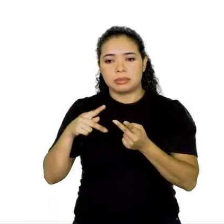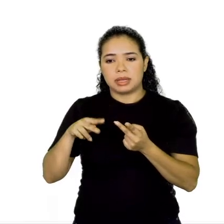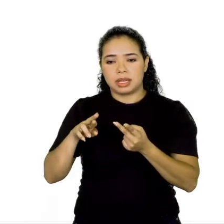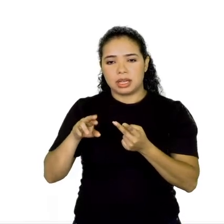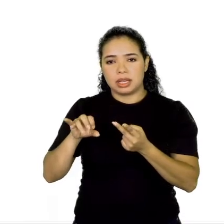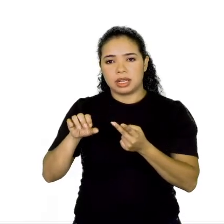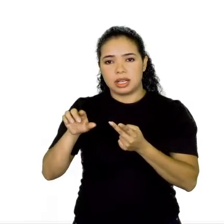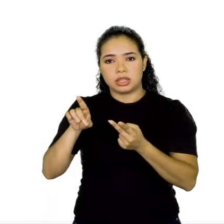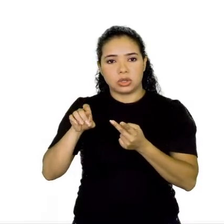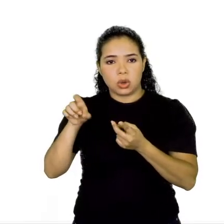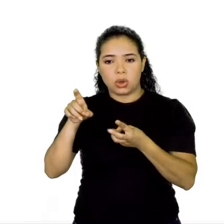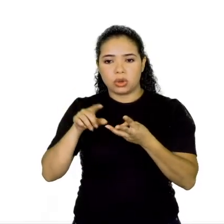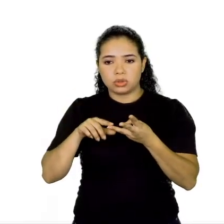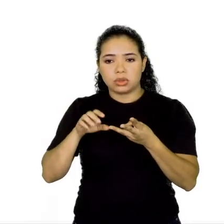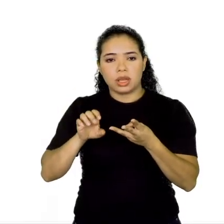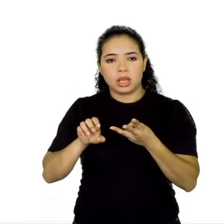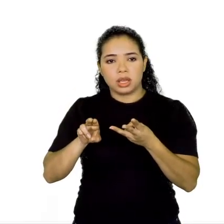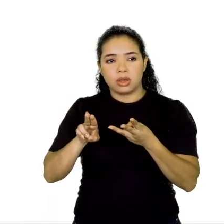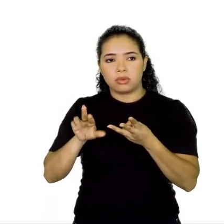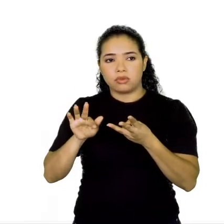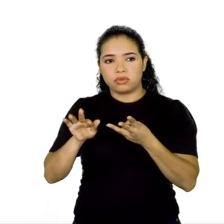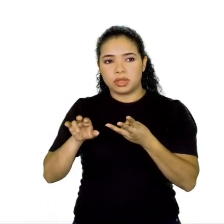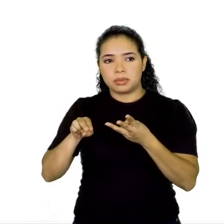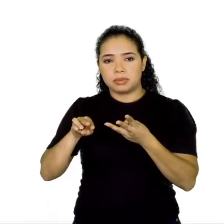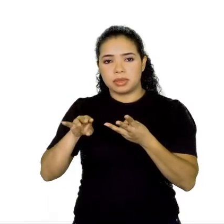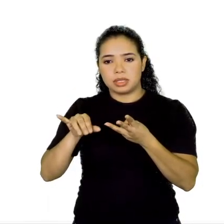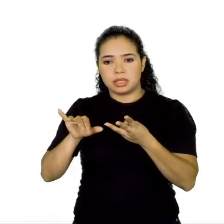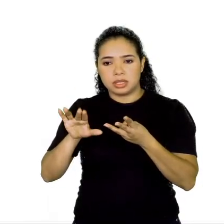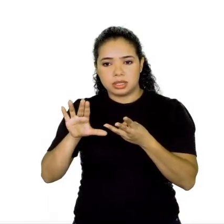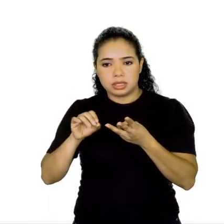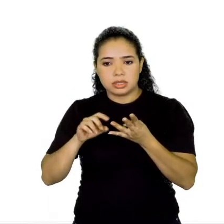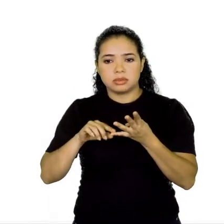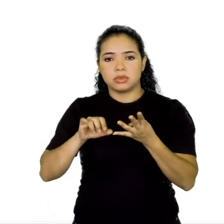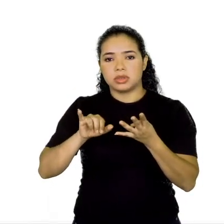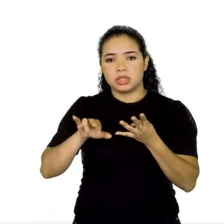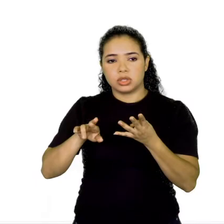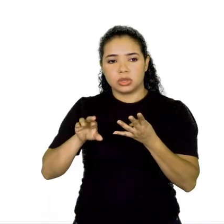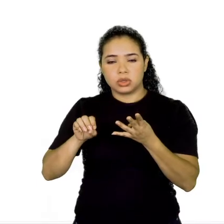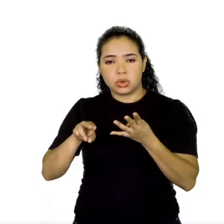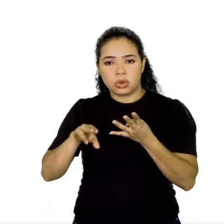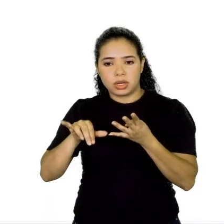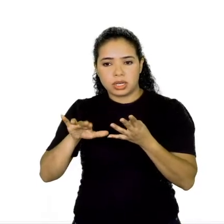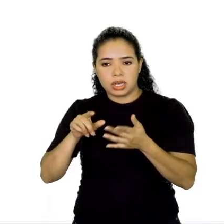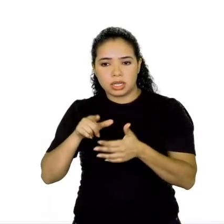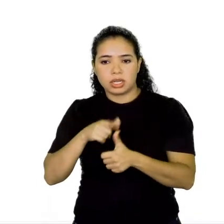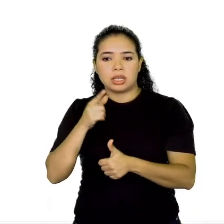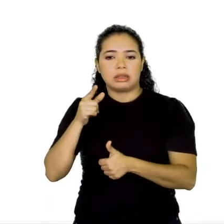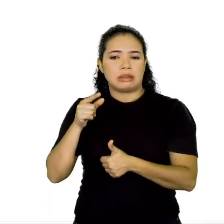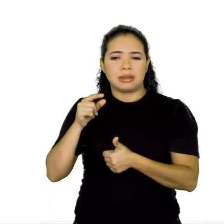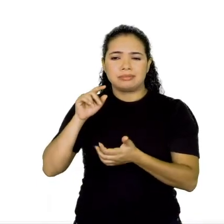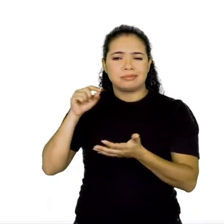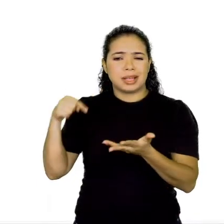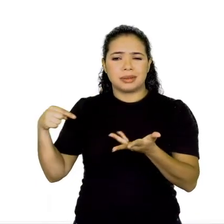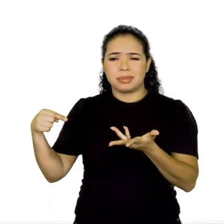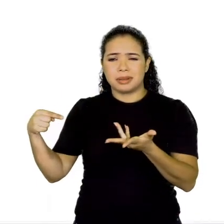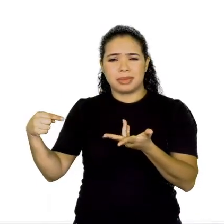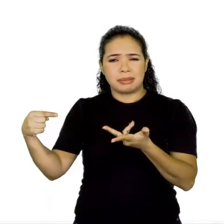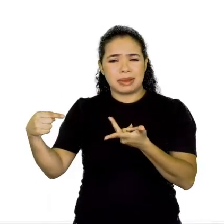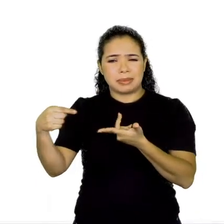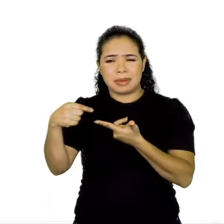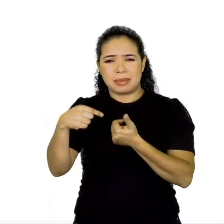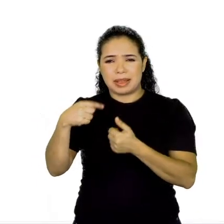nós vemos, né, no trecho aí, a ironia, que também estudamos, hipérbola, personificação, gradação e